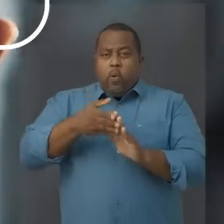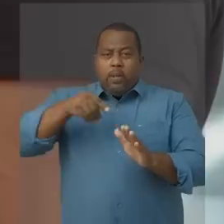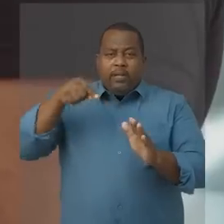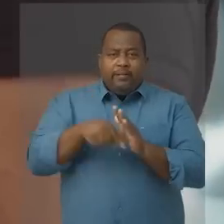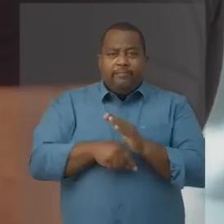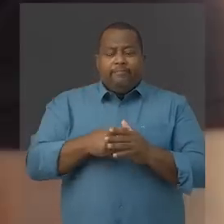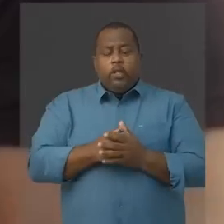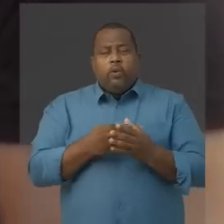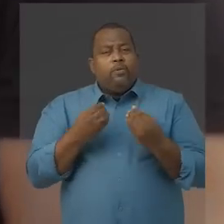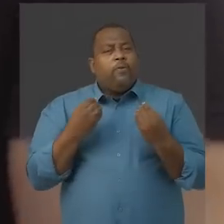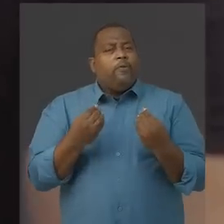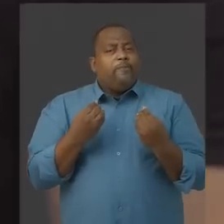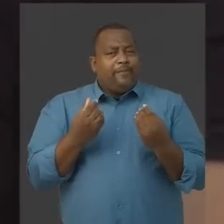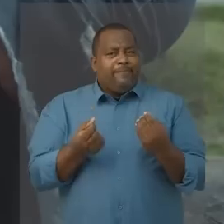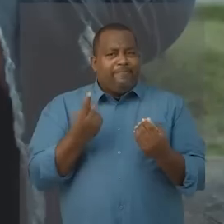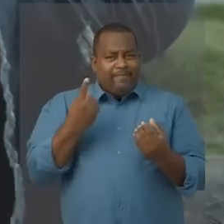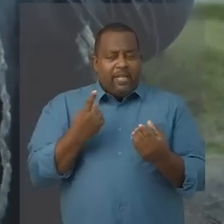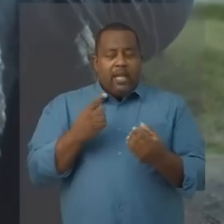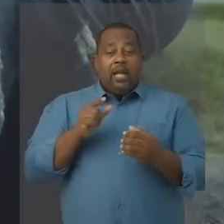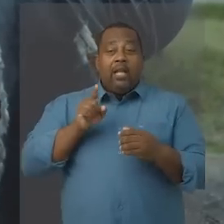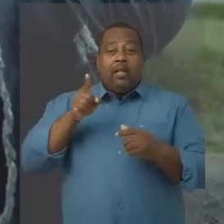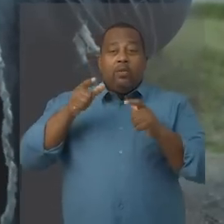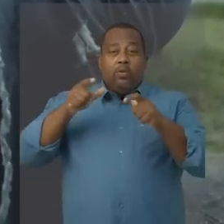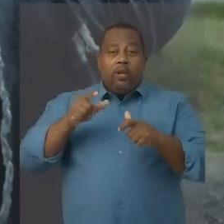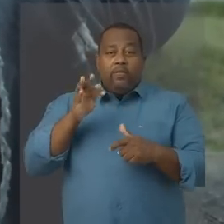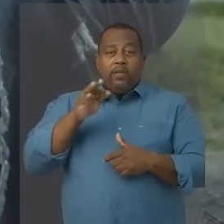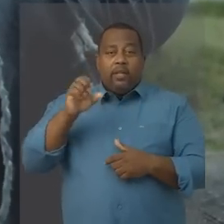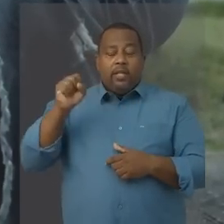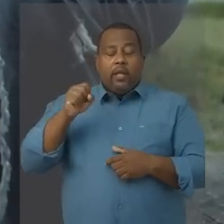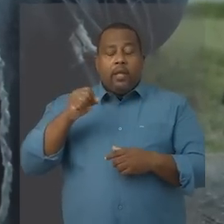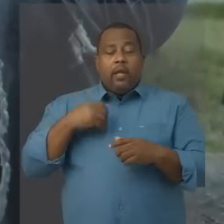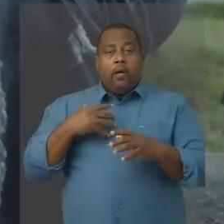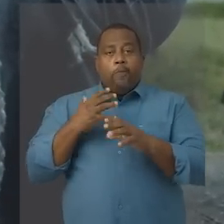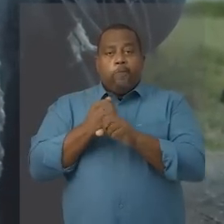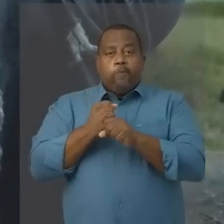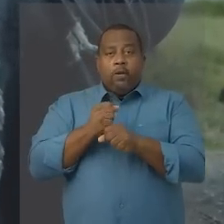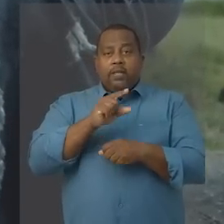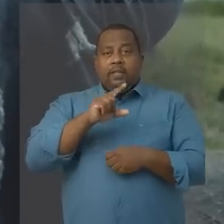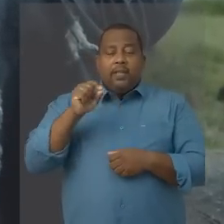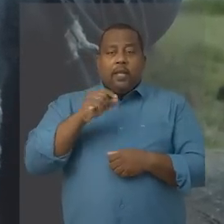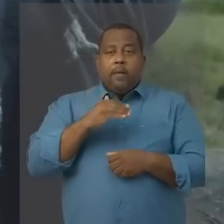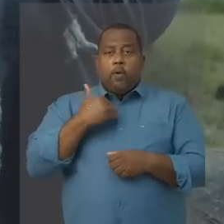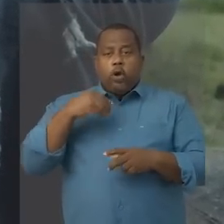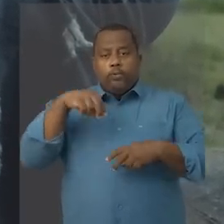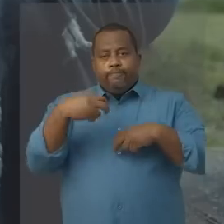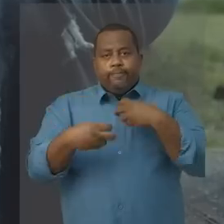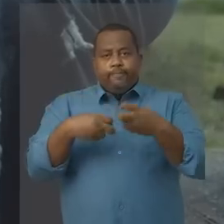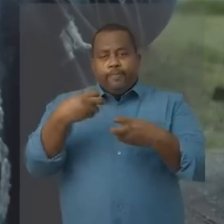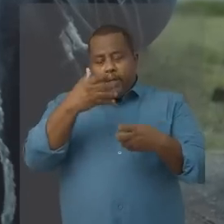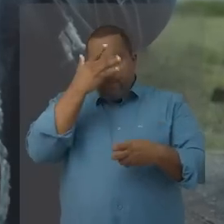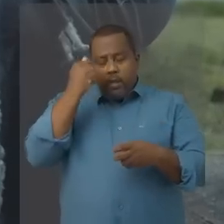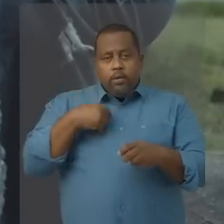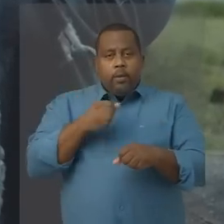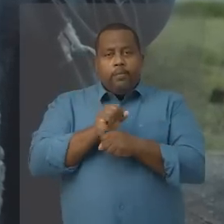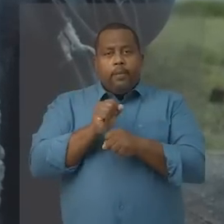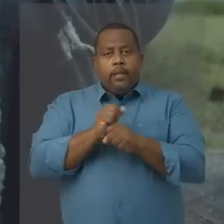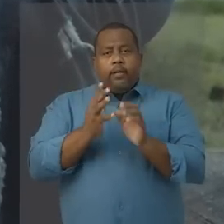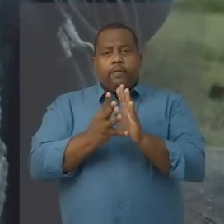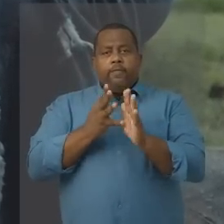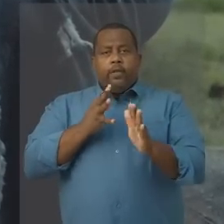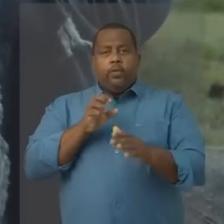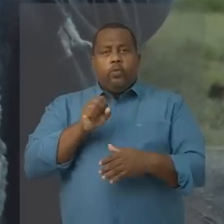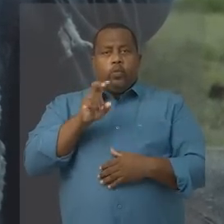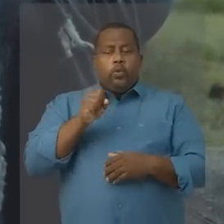pobreza? Como é que pode isso, gente? Feira de Santana registra mais de 100 mortes de pacientes que aguardavam